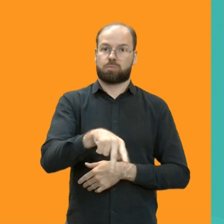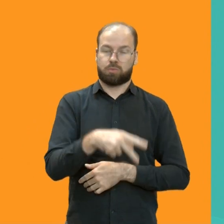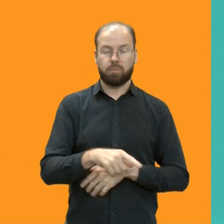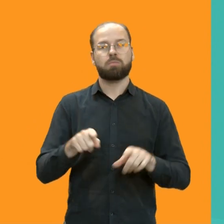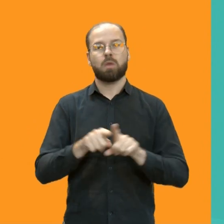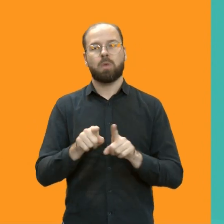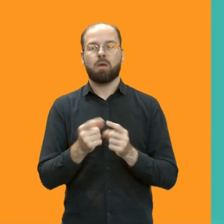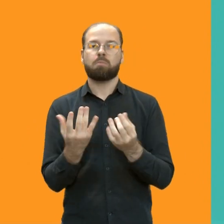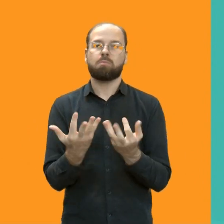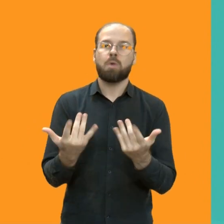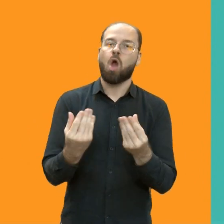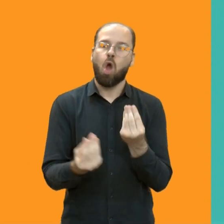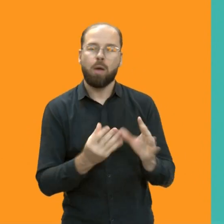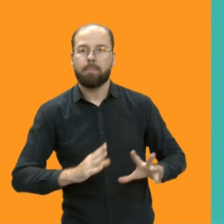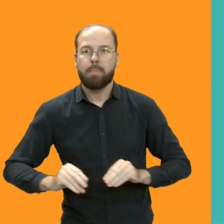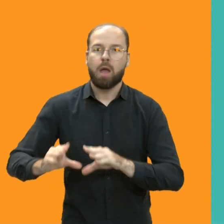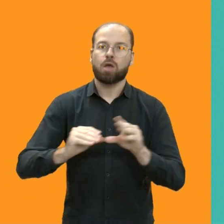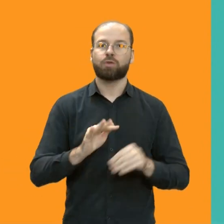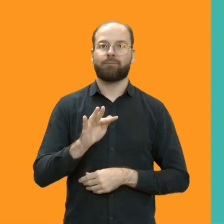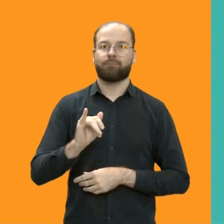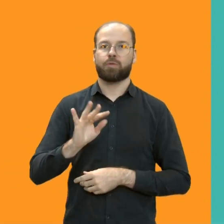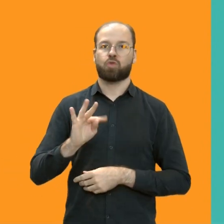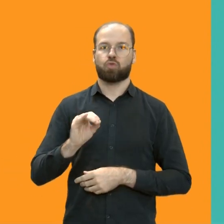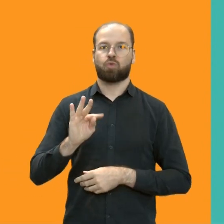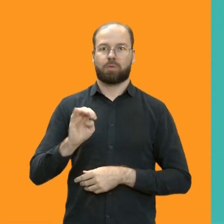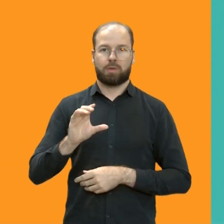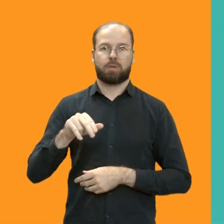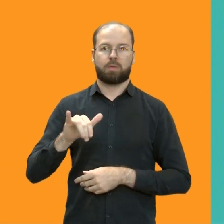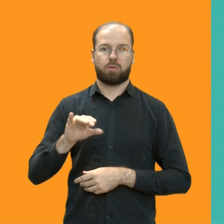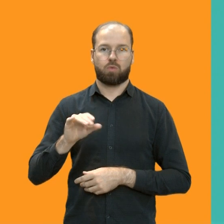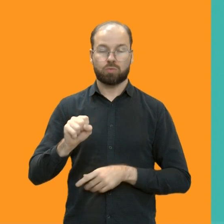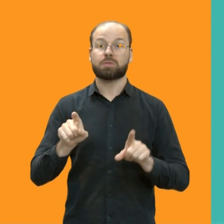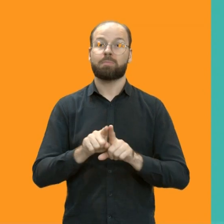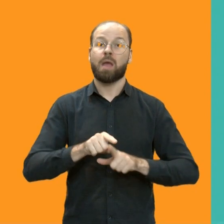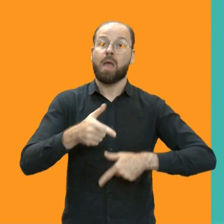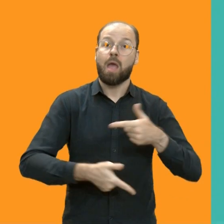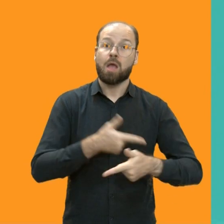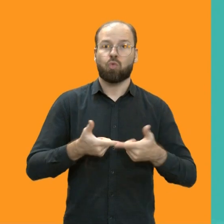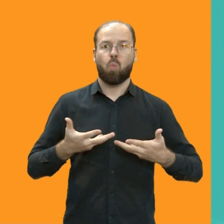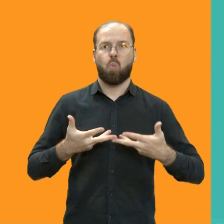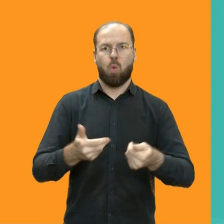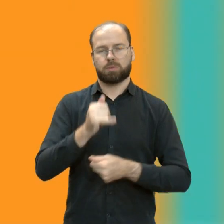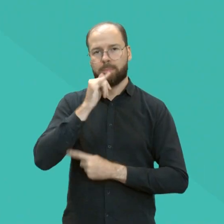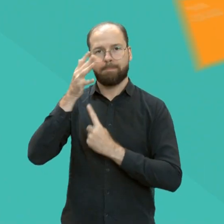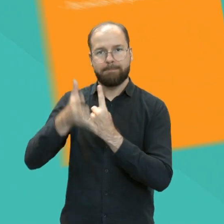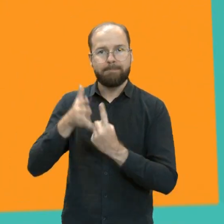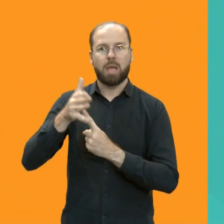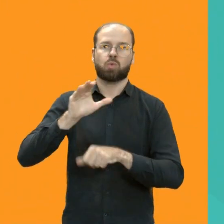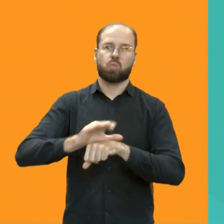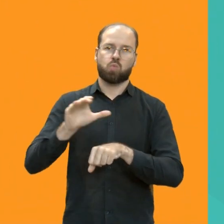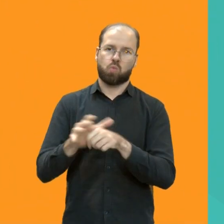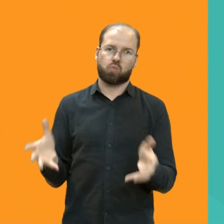manejos fitotécnicos e realiza atividades de qualificação, como palestras e cursos. O